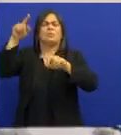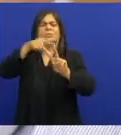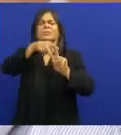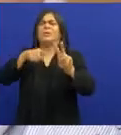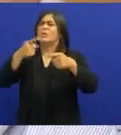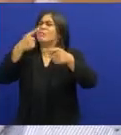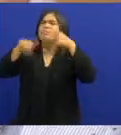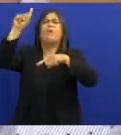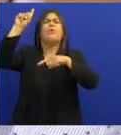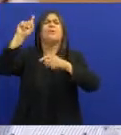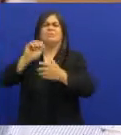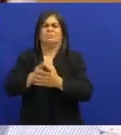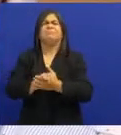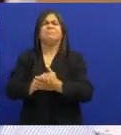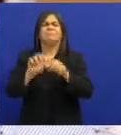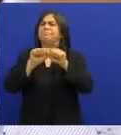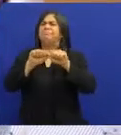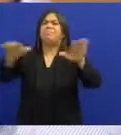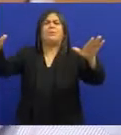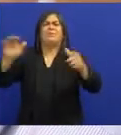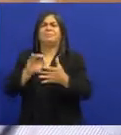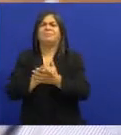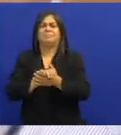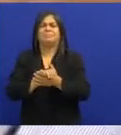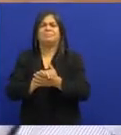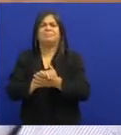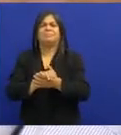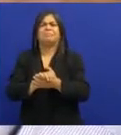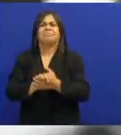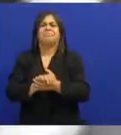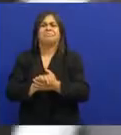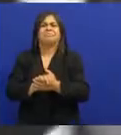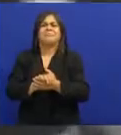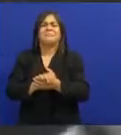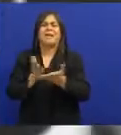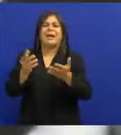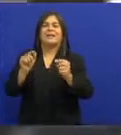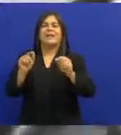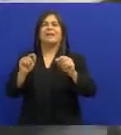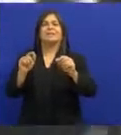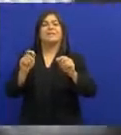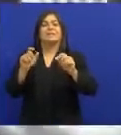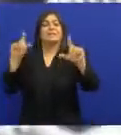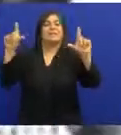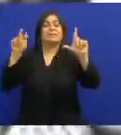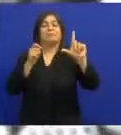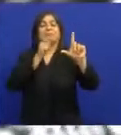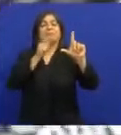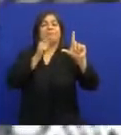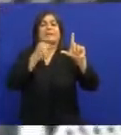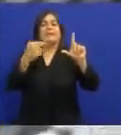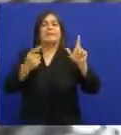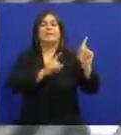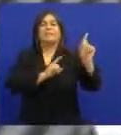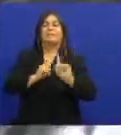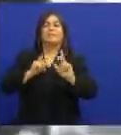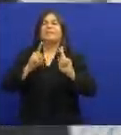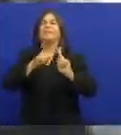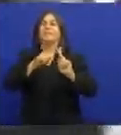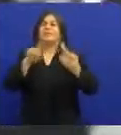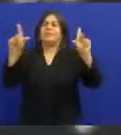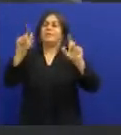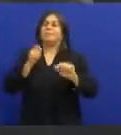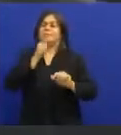dois Naquela ocasião Então uma coisa Eles passaram a ter Programas de televisão Também Então eles tinham Participação Em programas de rádio